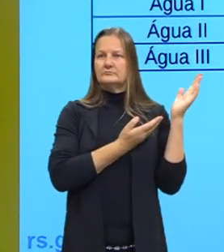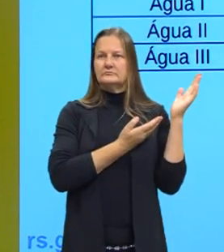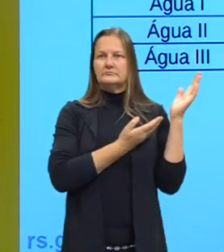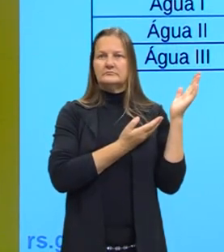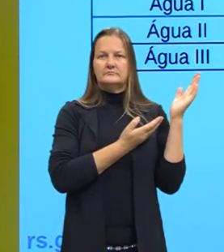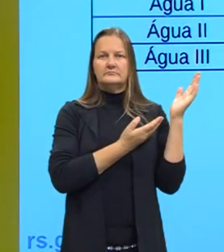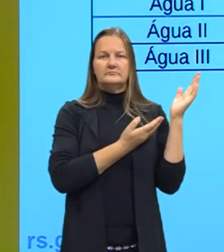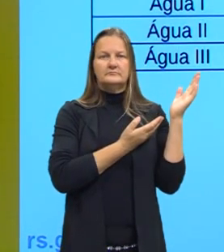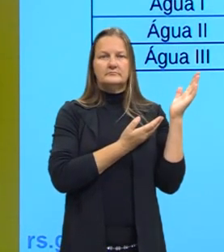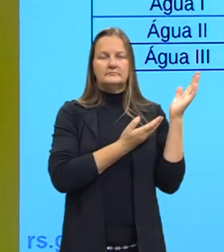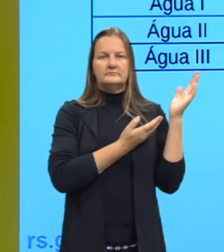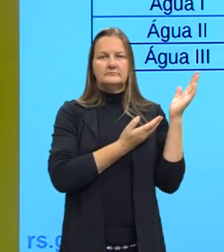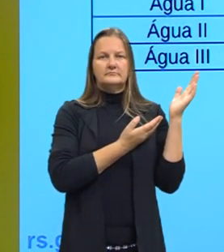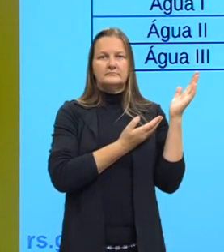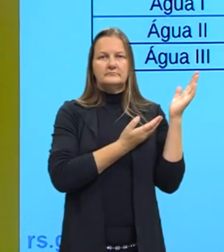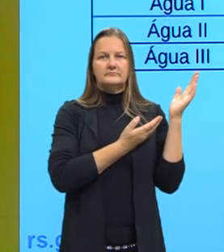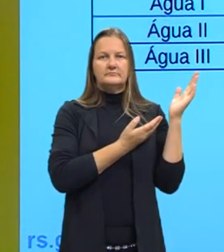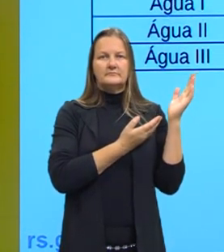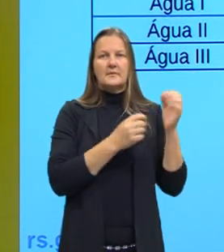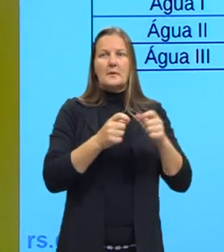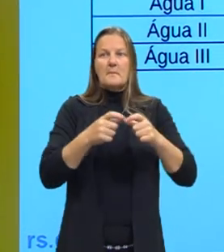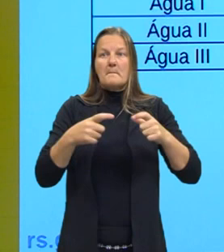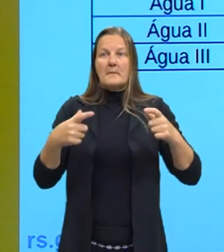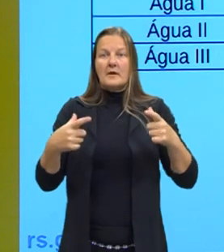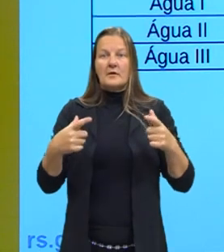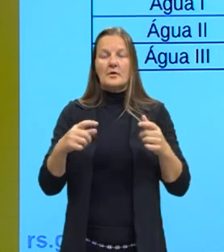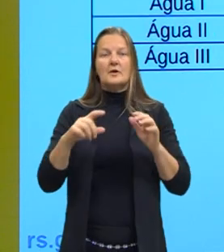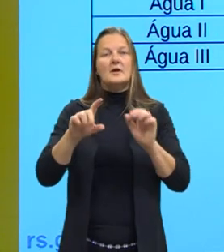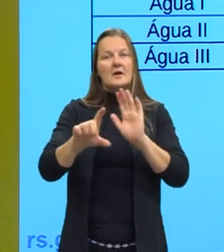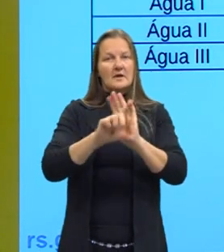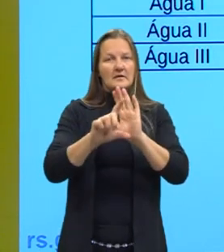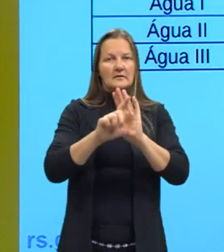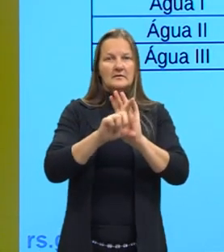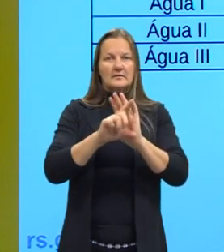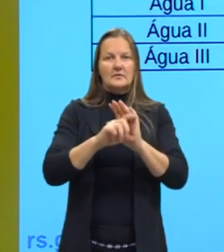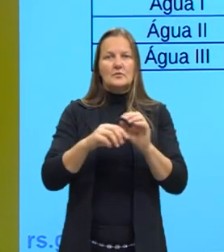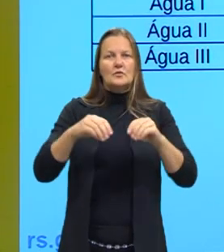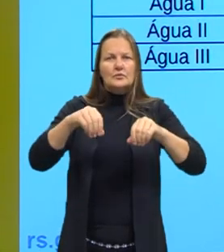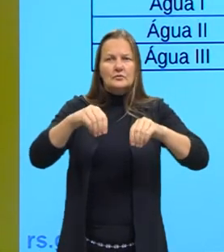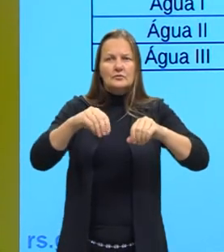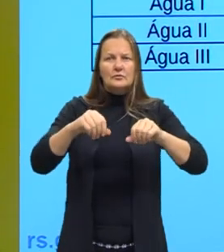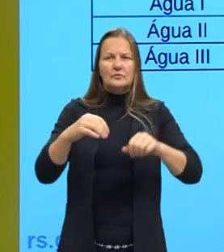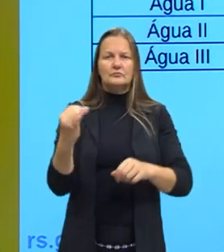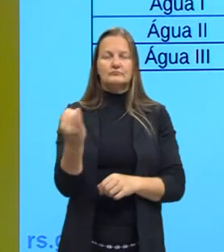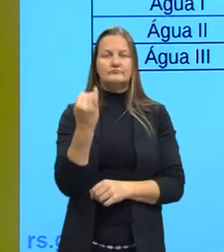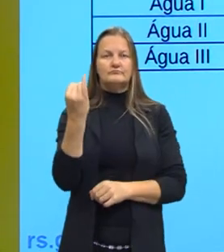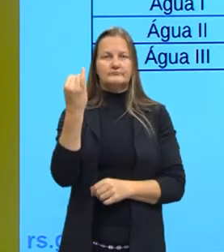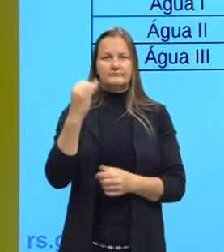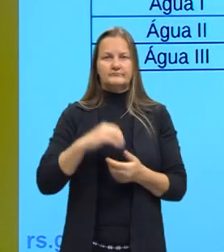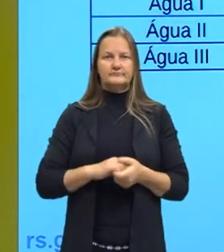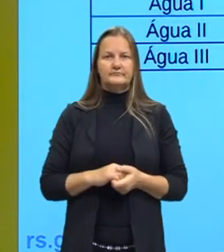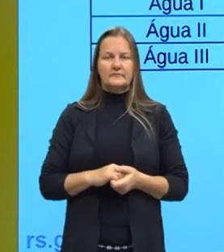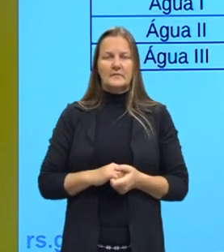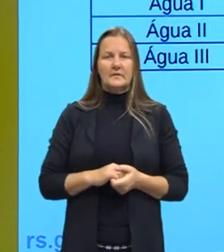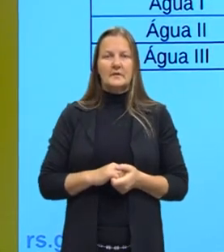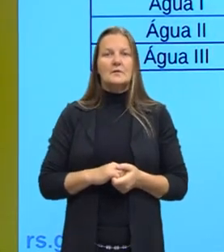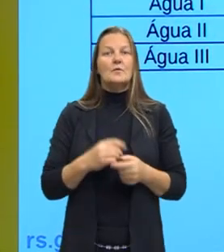maior do que a legislação permite. Eu já vejo que esse solo precisa ser bioremediado. Mas,